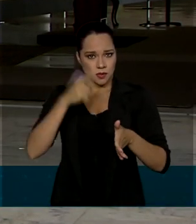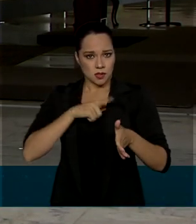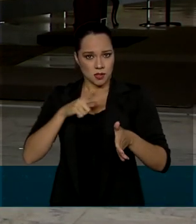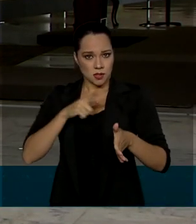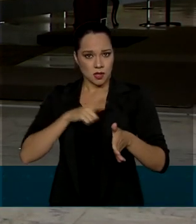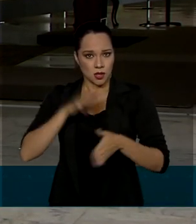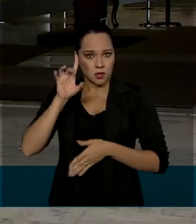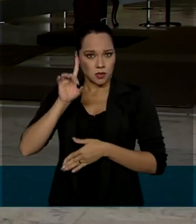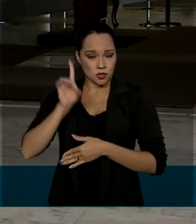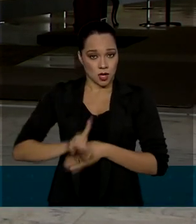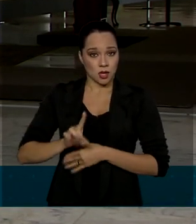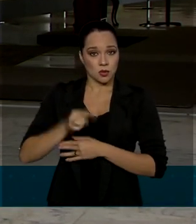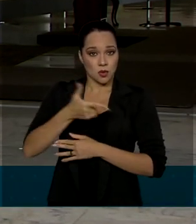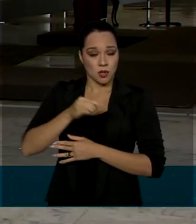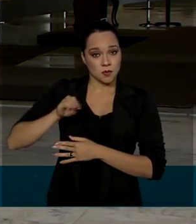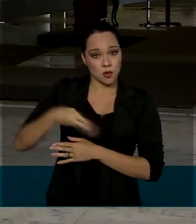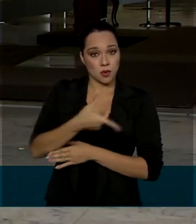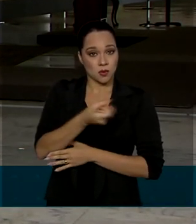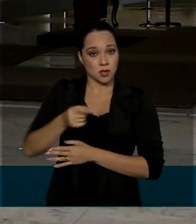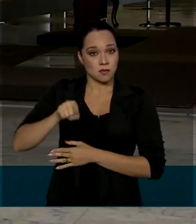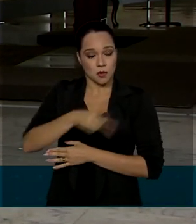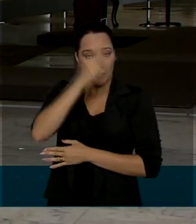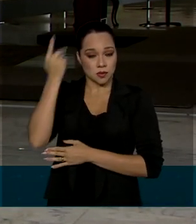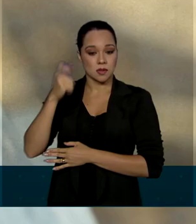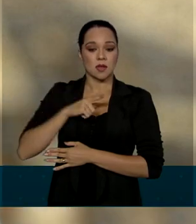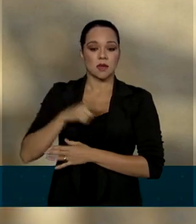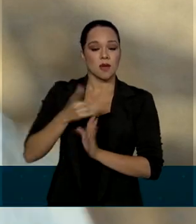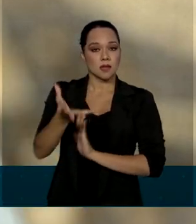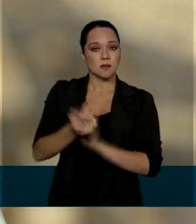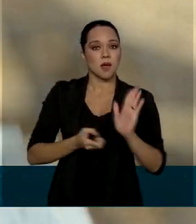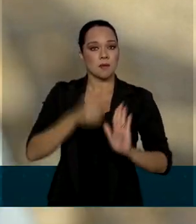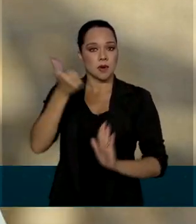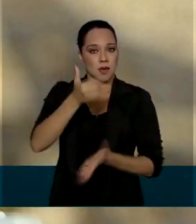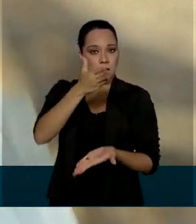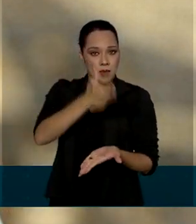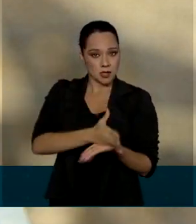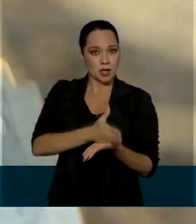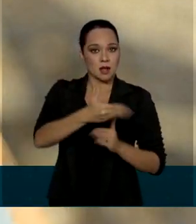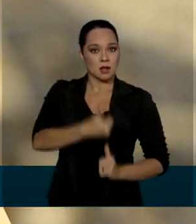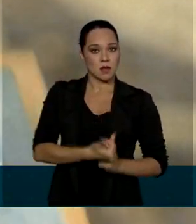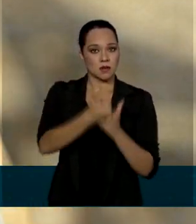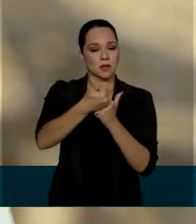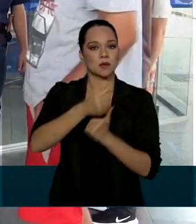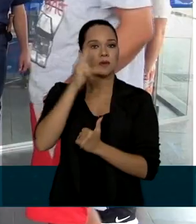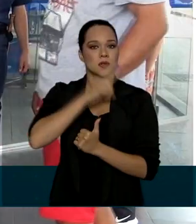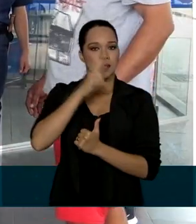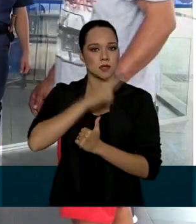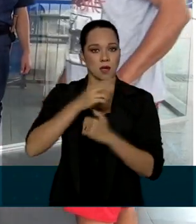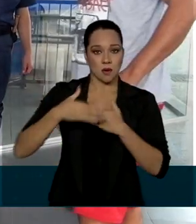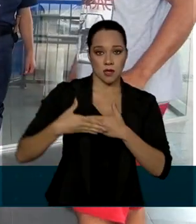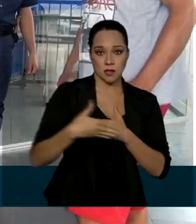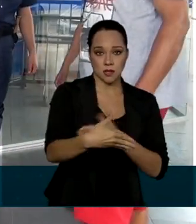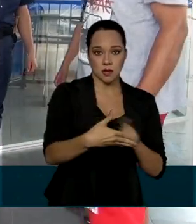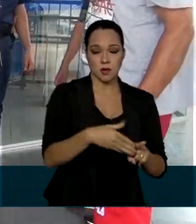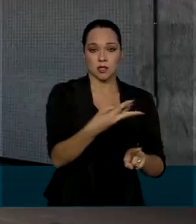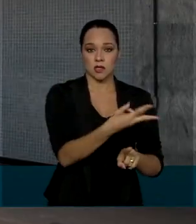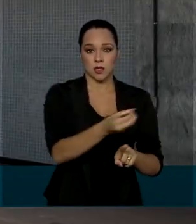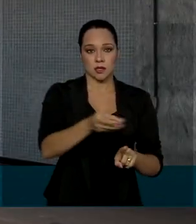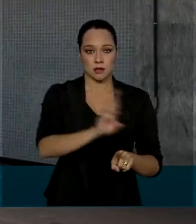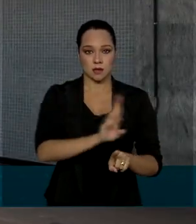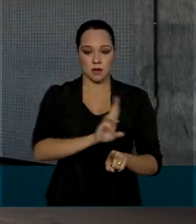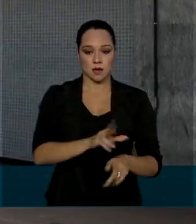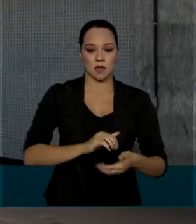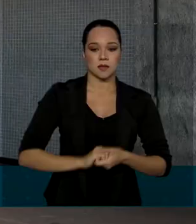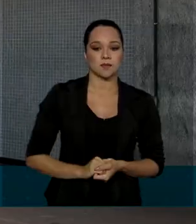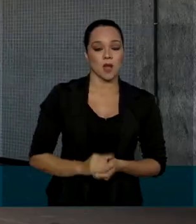2 milhões e 200 mil pessoas que vão receber a primeira parcela do auxílio emergencial, extensão de 300 reais.